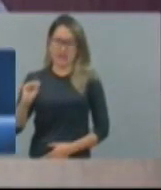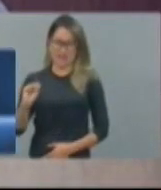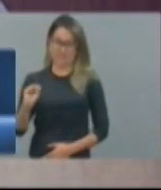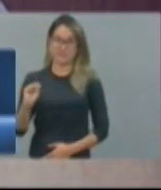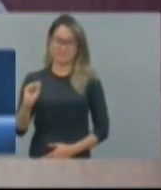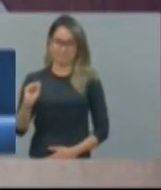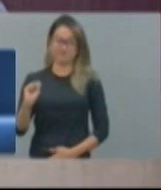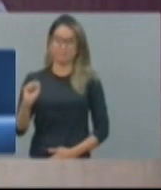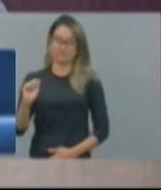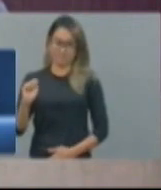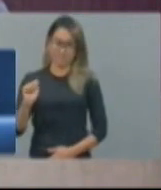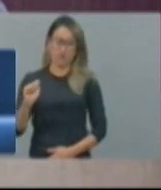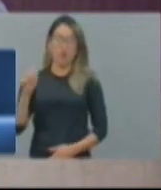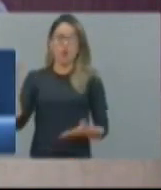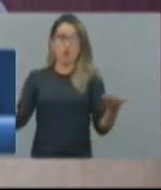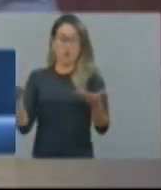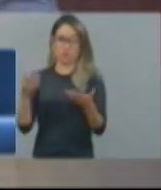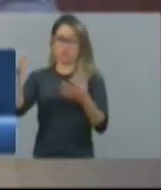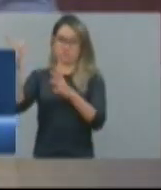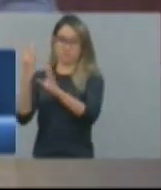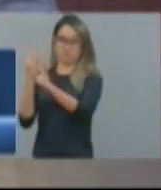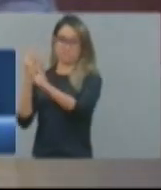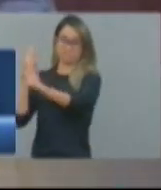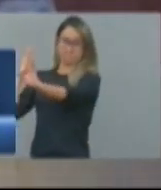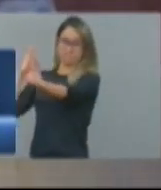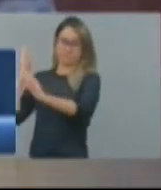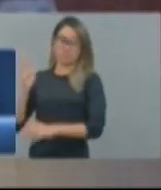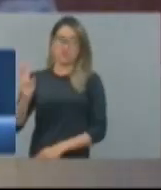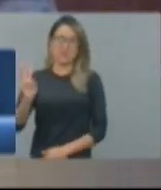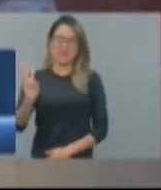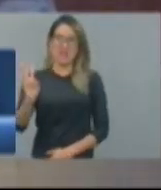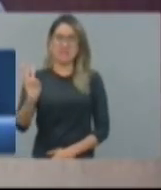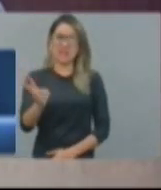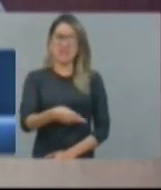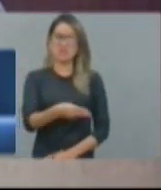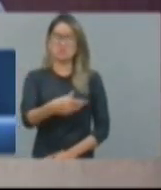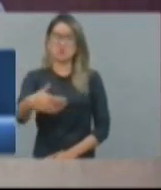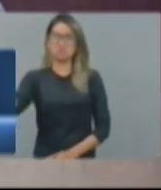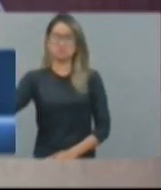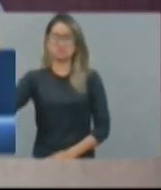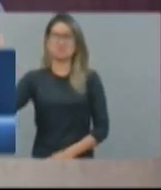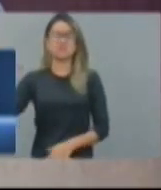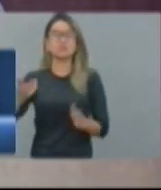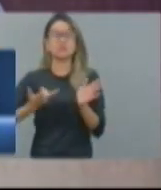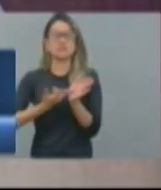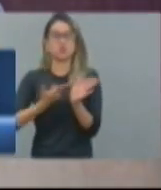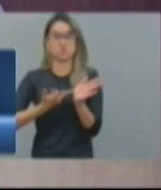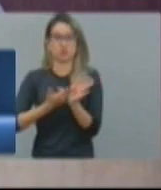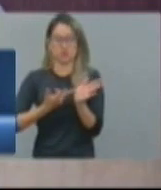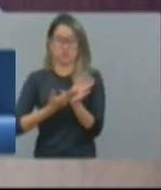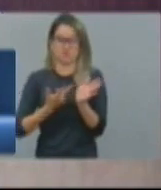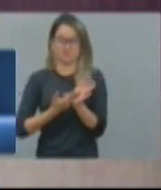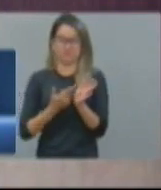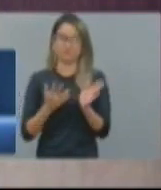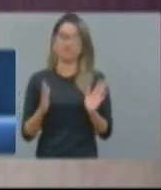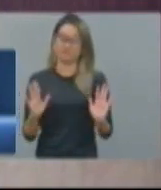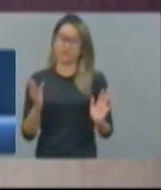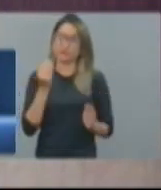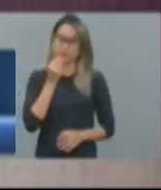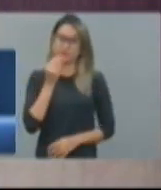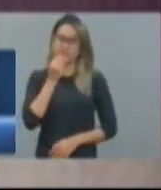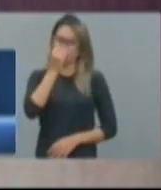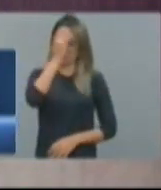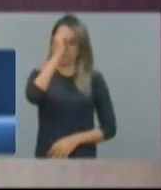cirurgias. Fila essa que poderia ter sido evitada com pequeno convênio com o governo do Estado e com a Prefeitura.